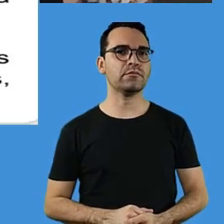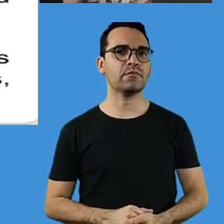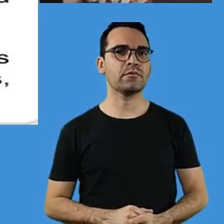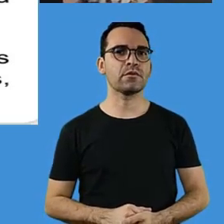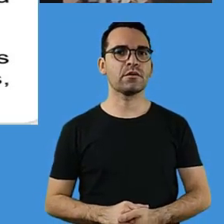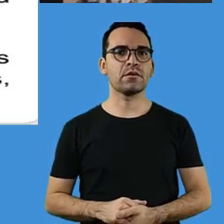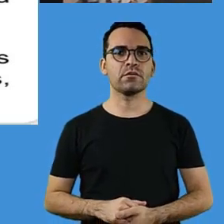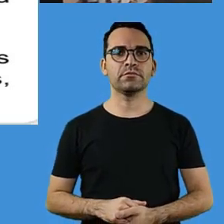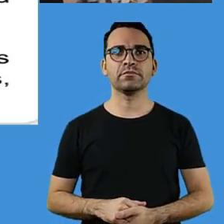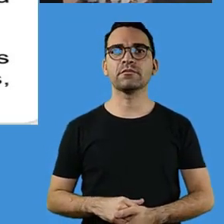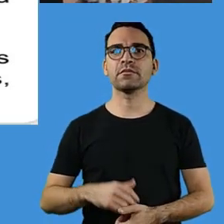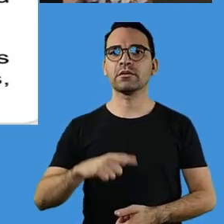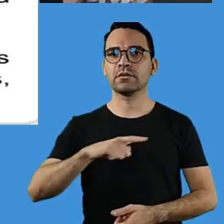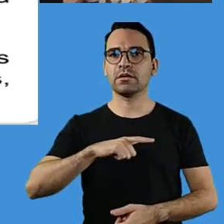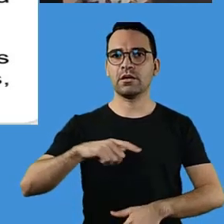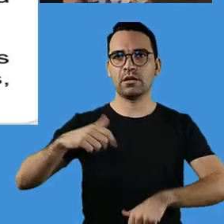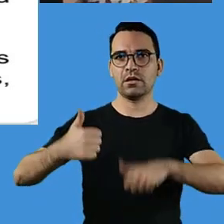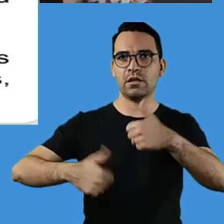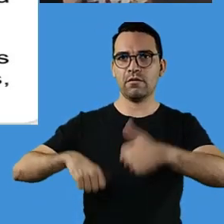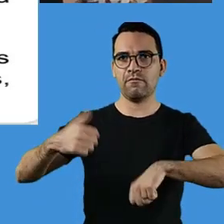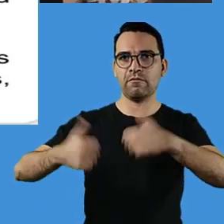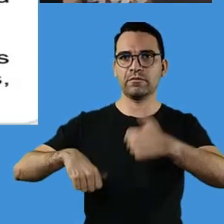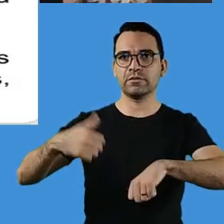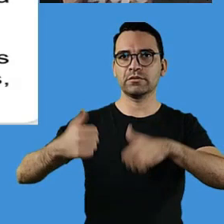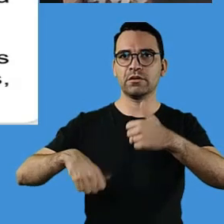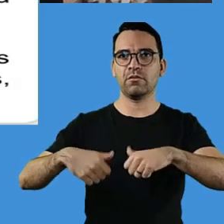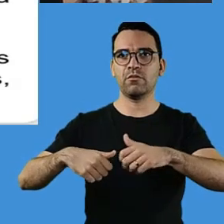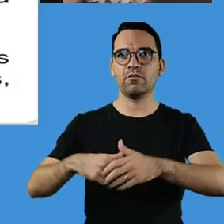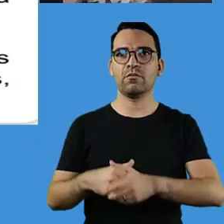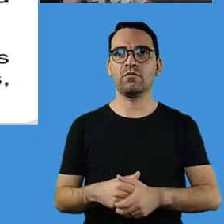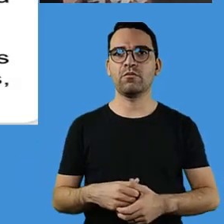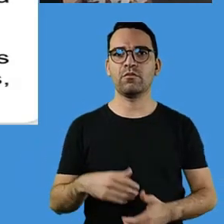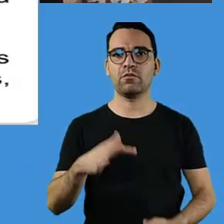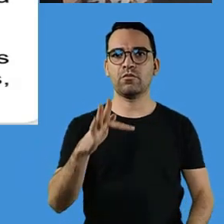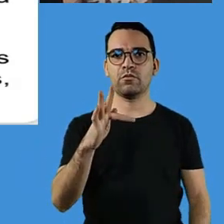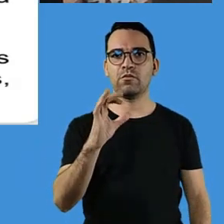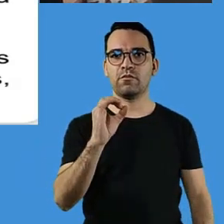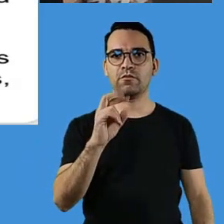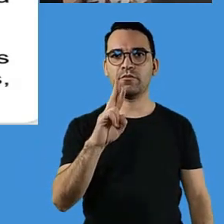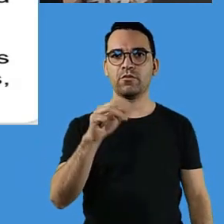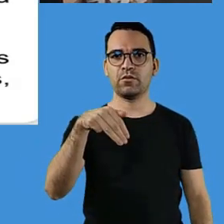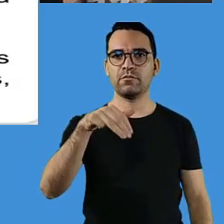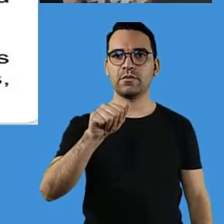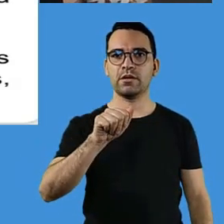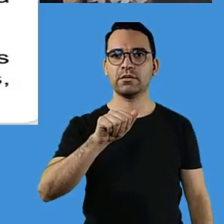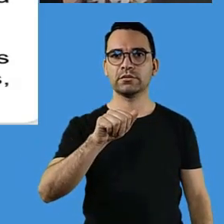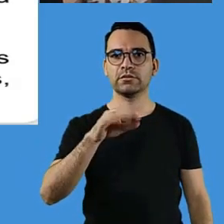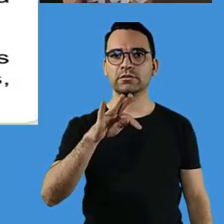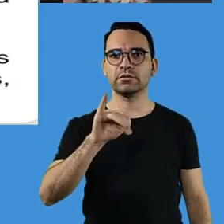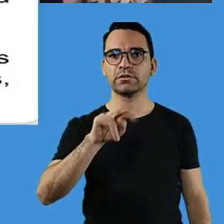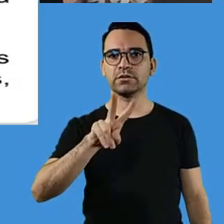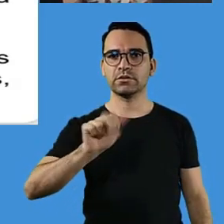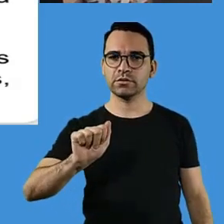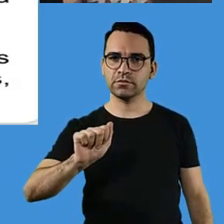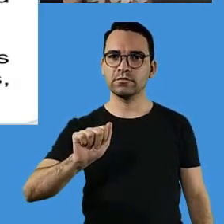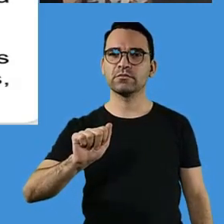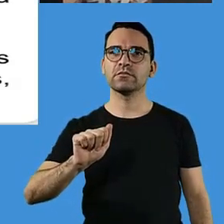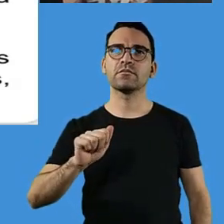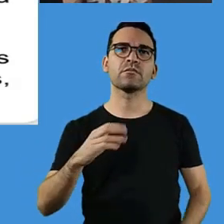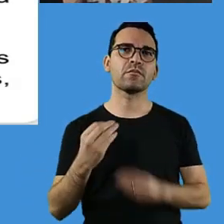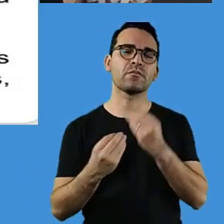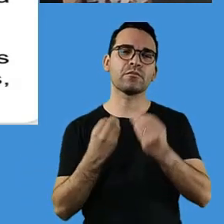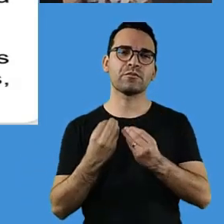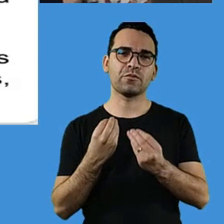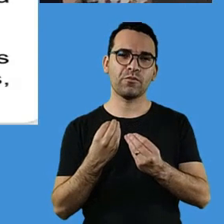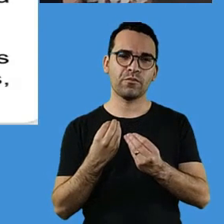E no que que se consiste a avaliação formativa ou processual? Primeira